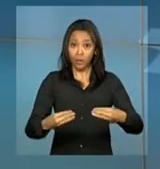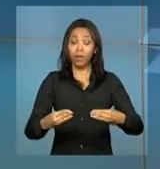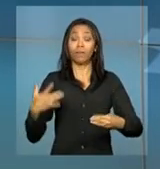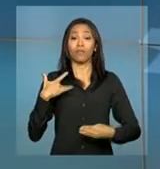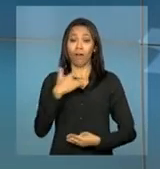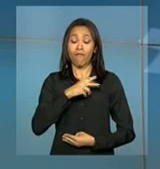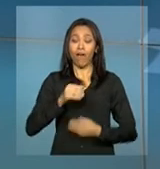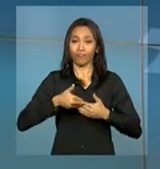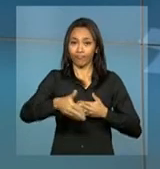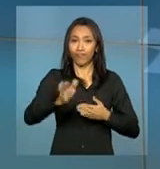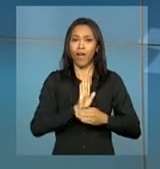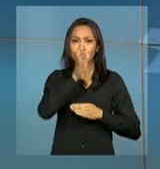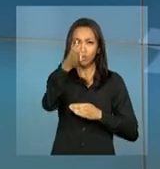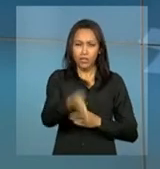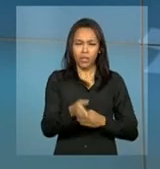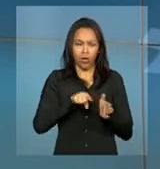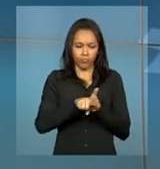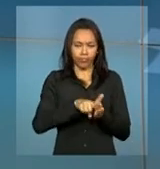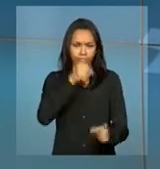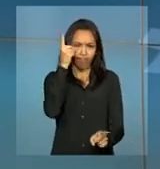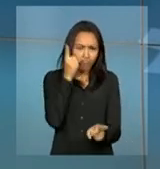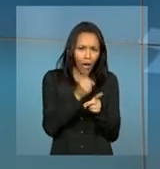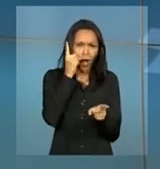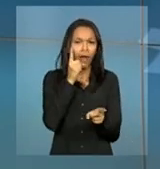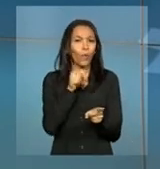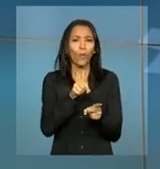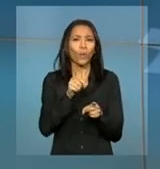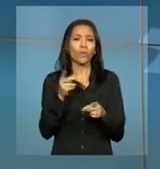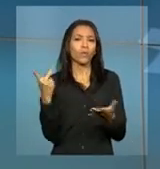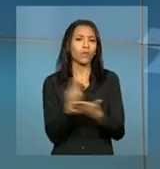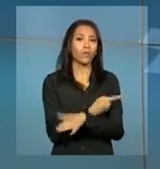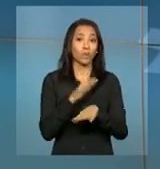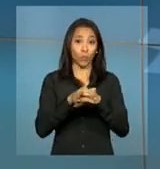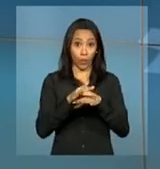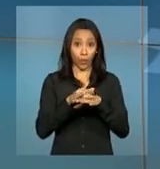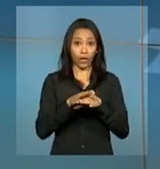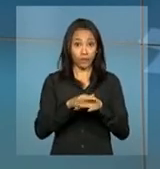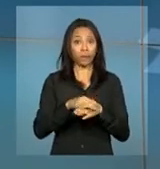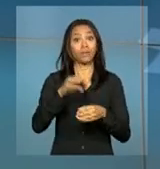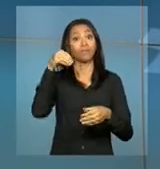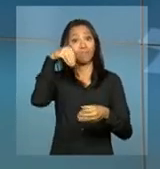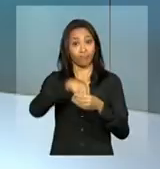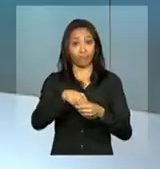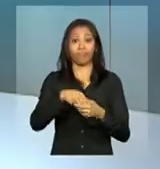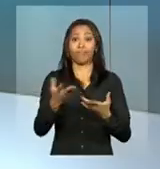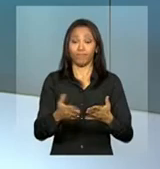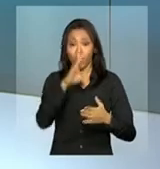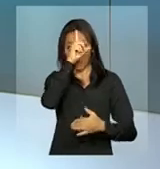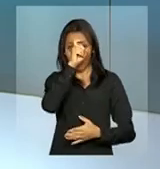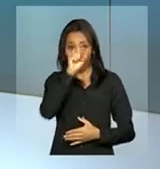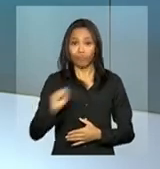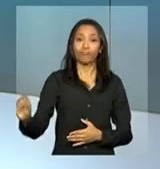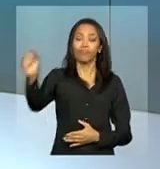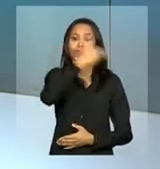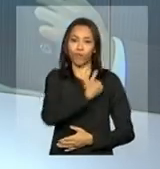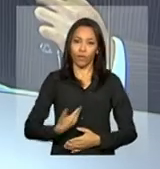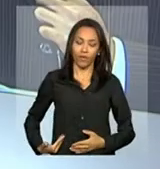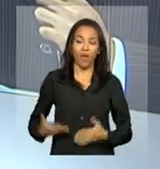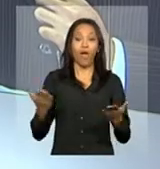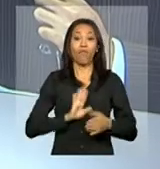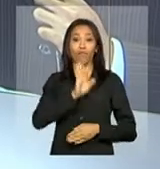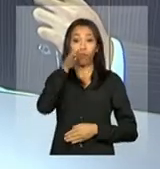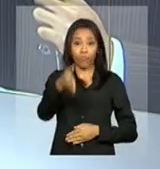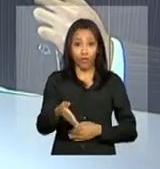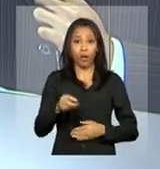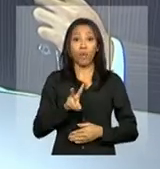implantação do teste rápido para o diagnóstico da doença na rede pública de saúde. Vamos ao vivo à sede do Ministério